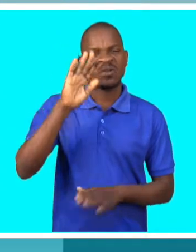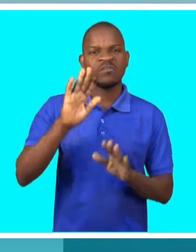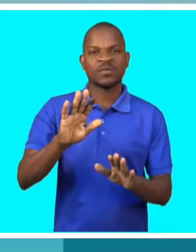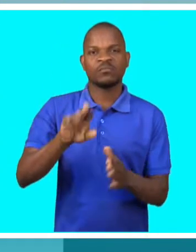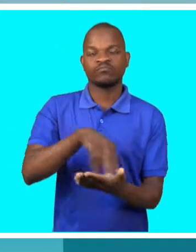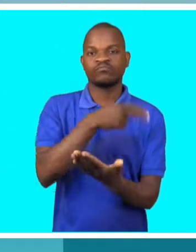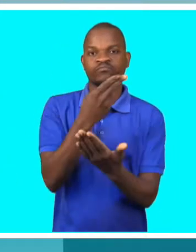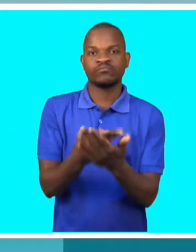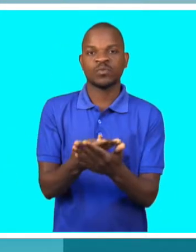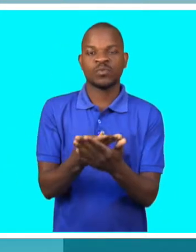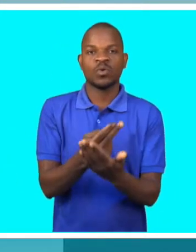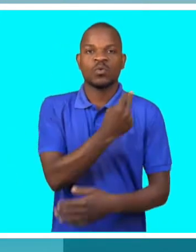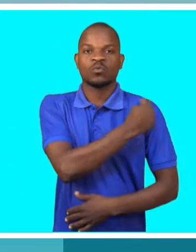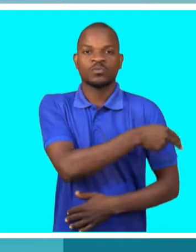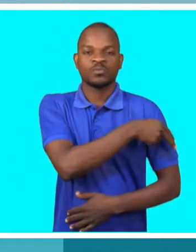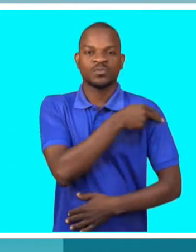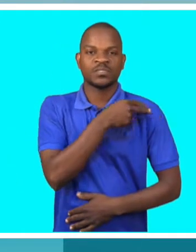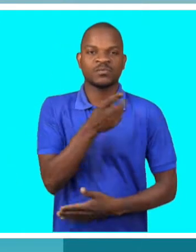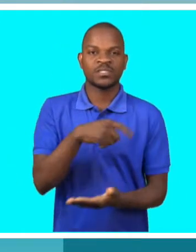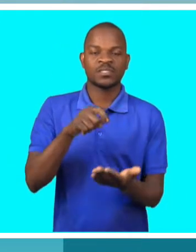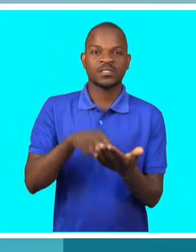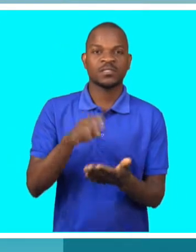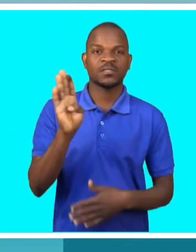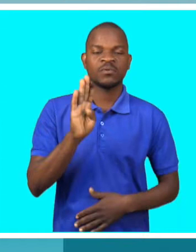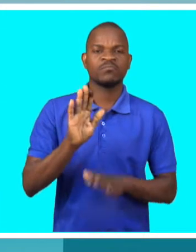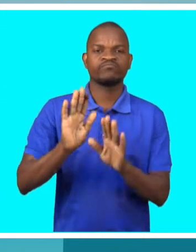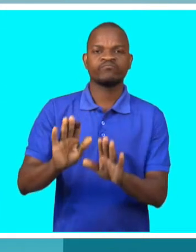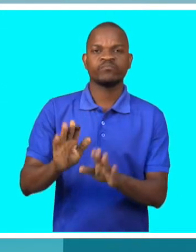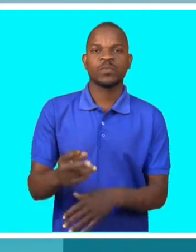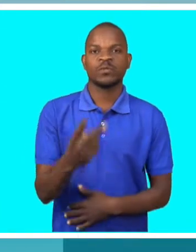Fiquei internado no Hospital Central da Beira durante dois meses.